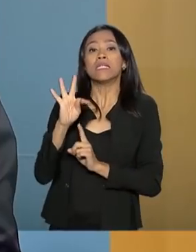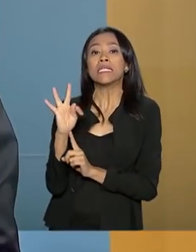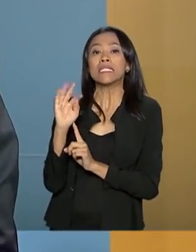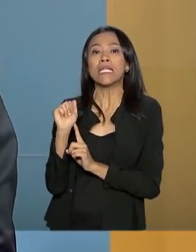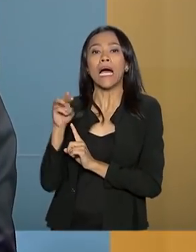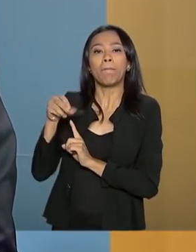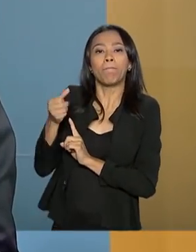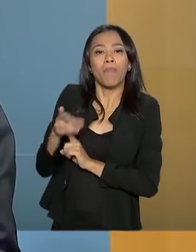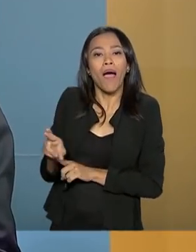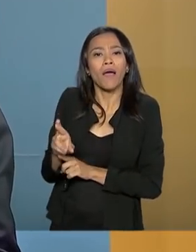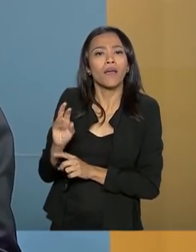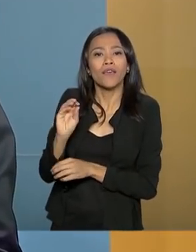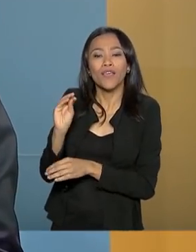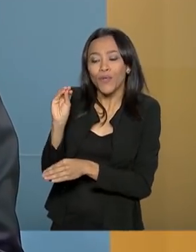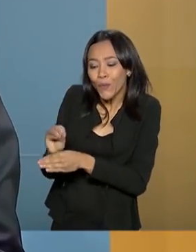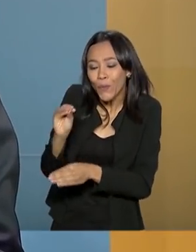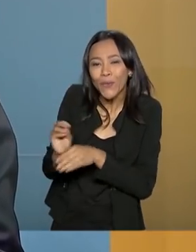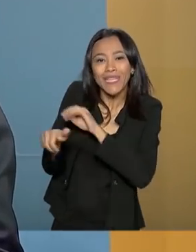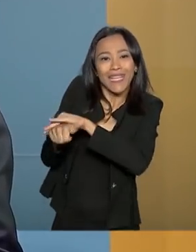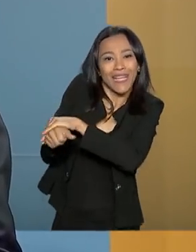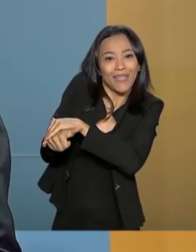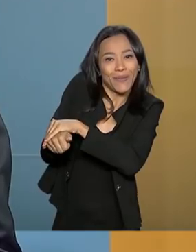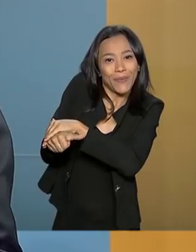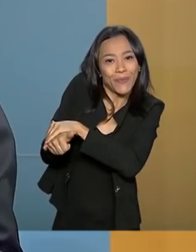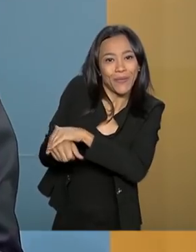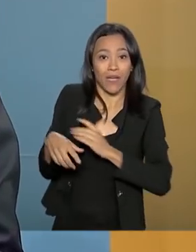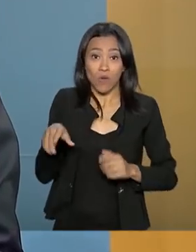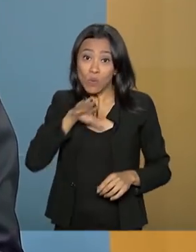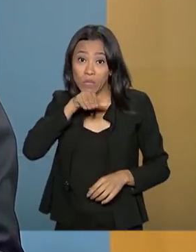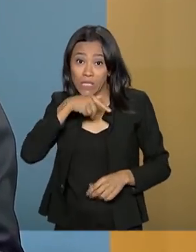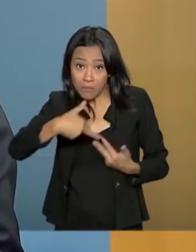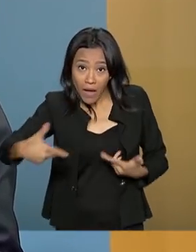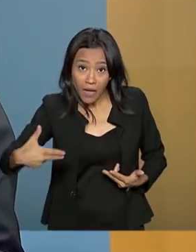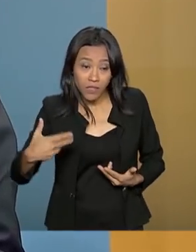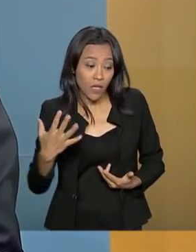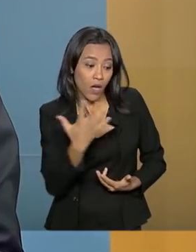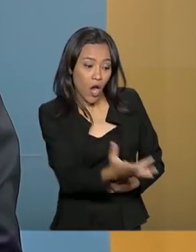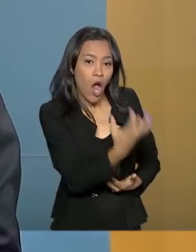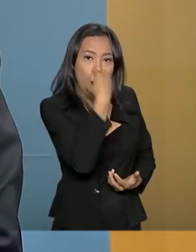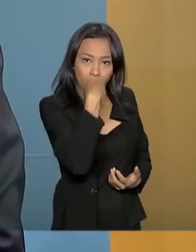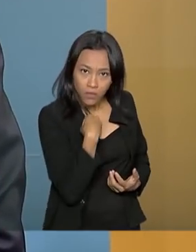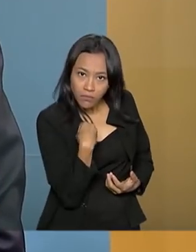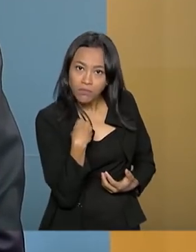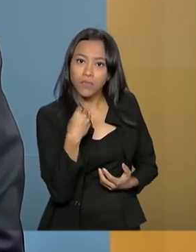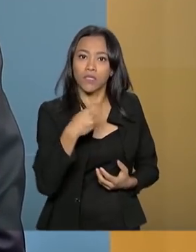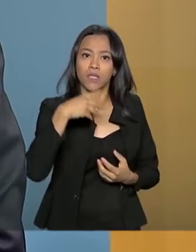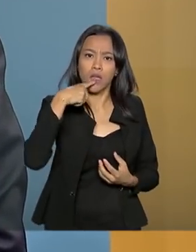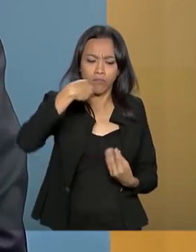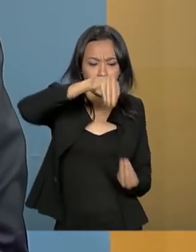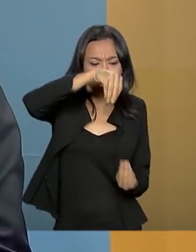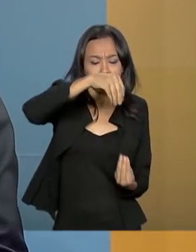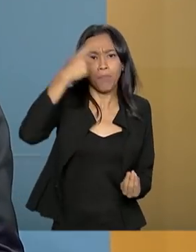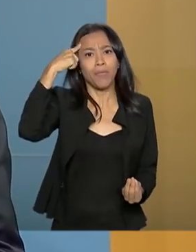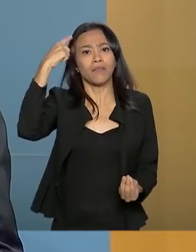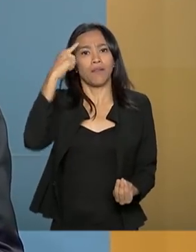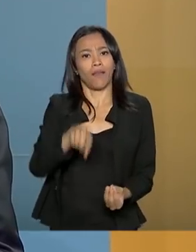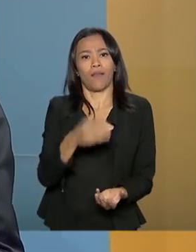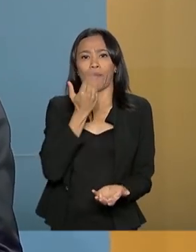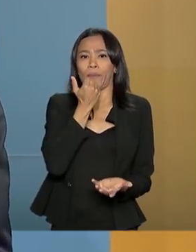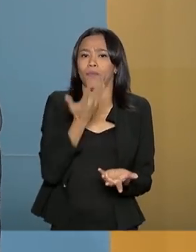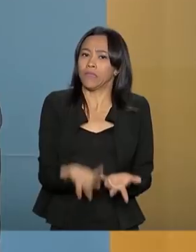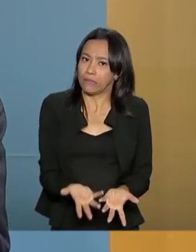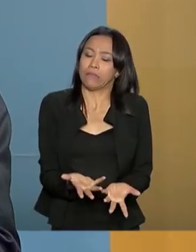das tartarugas. Os animais acabam comendo os plásticos e os resíduos, confundindo esses resíduos com o alimento.